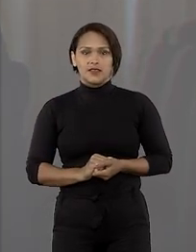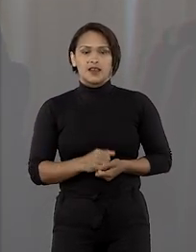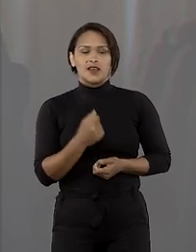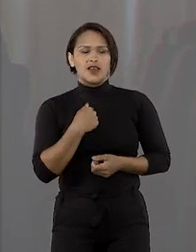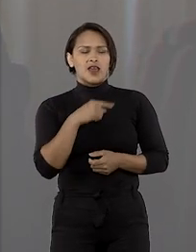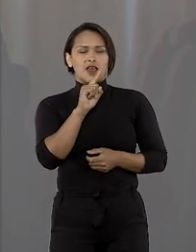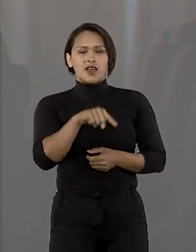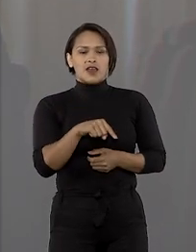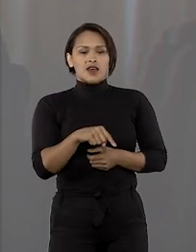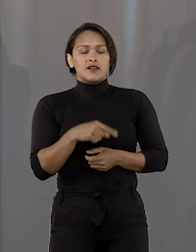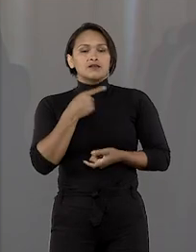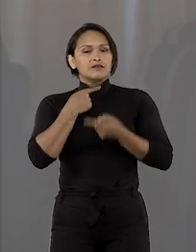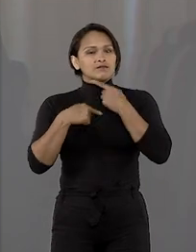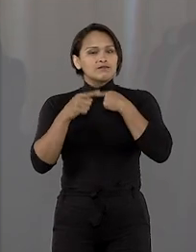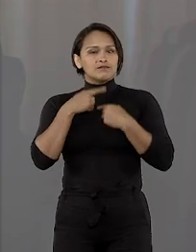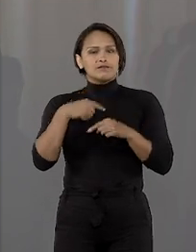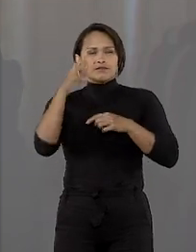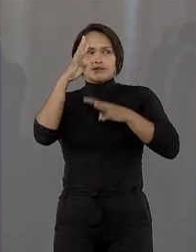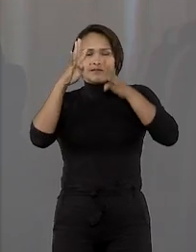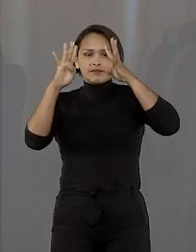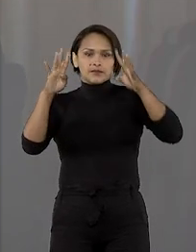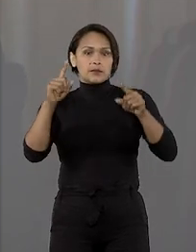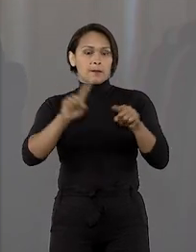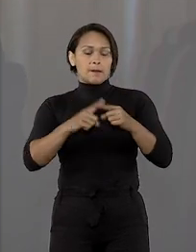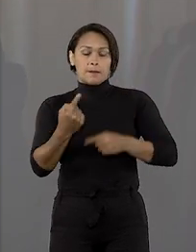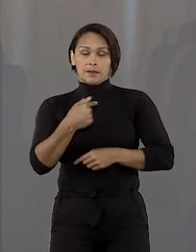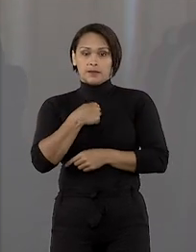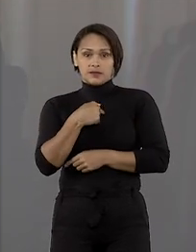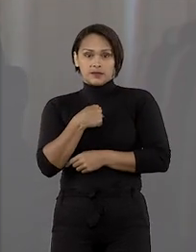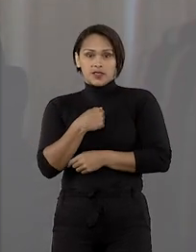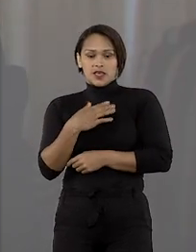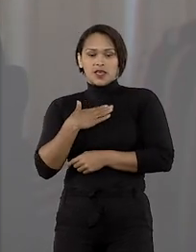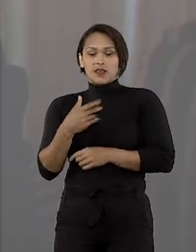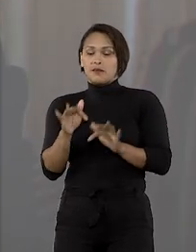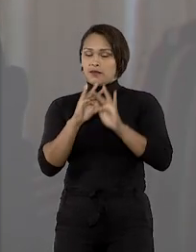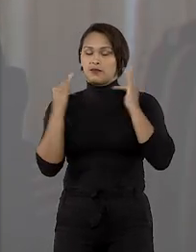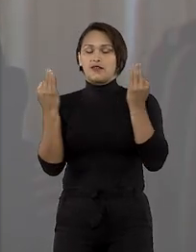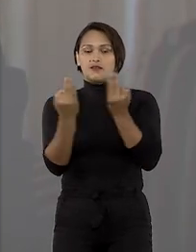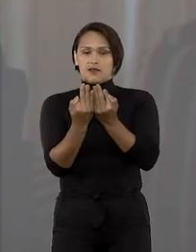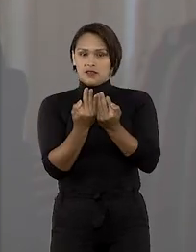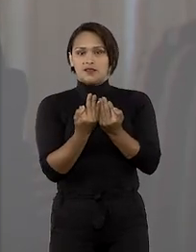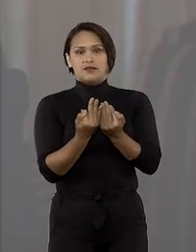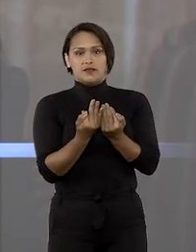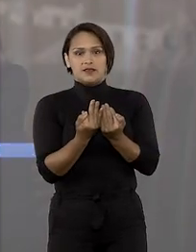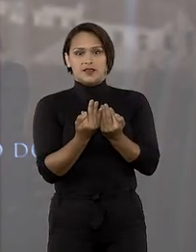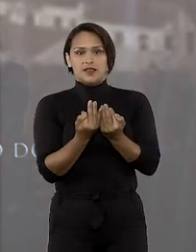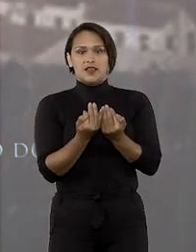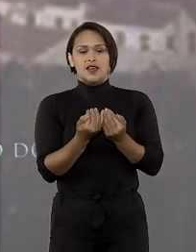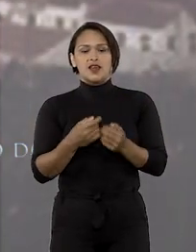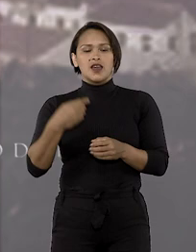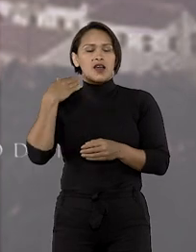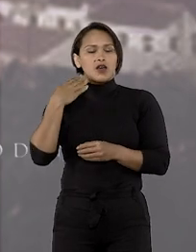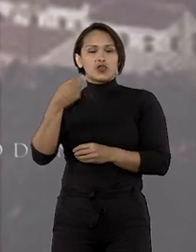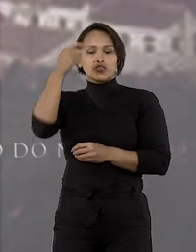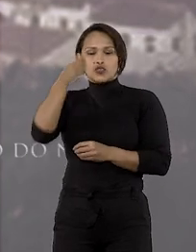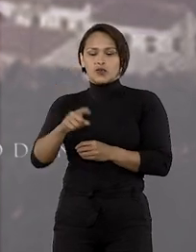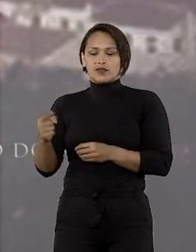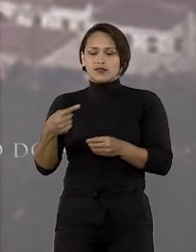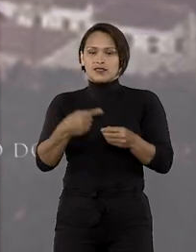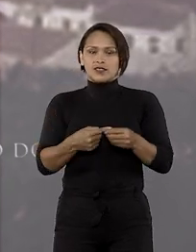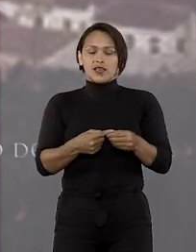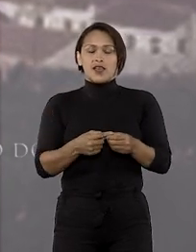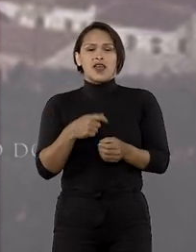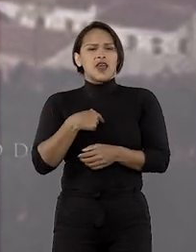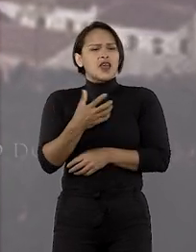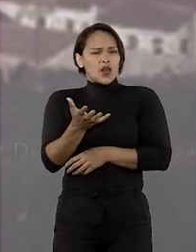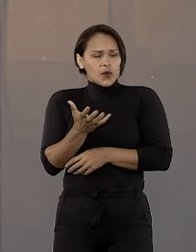E era uma ambição muito alta para mim e para a minha família ser juiz de Limoeiro. Era